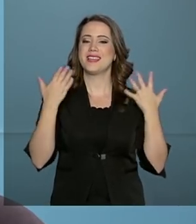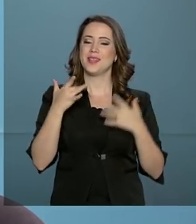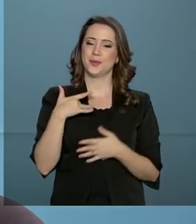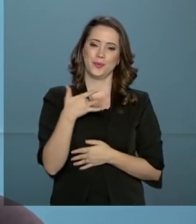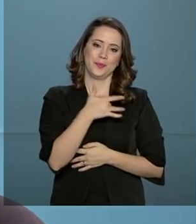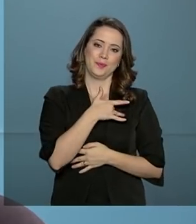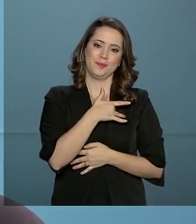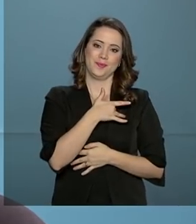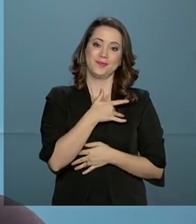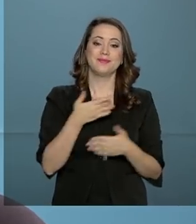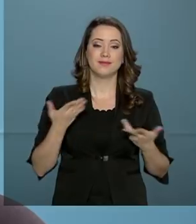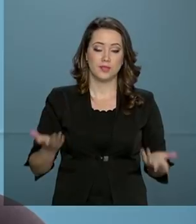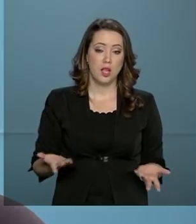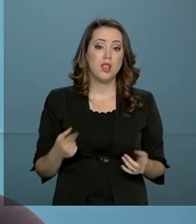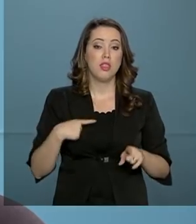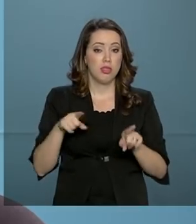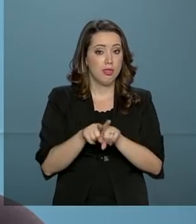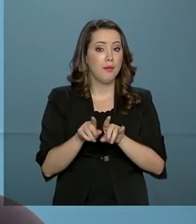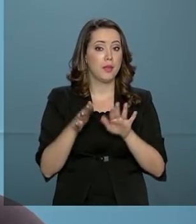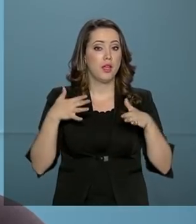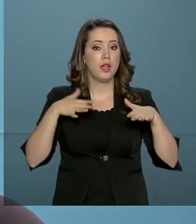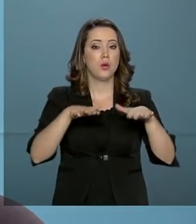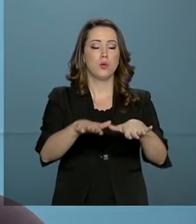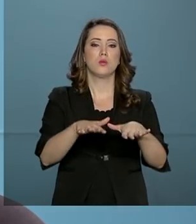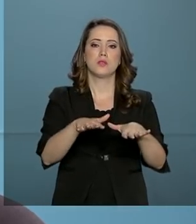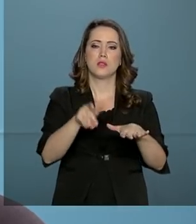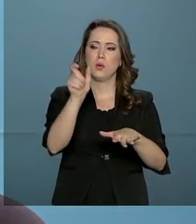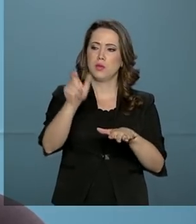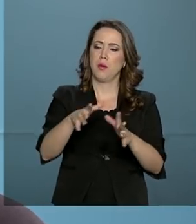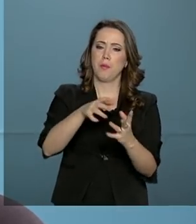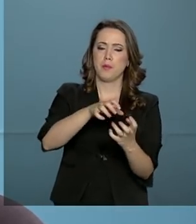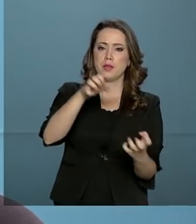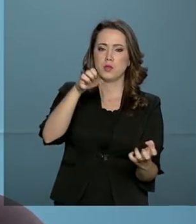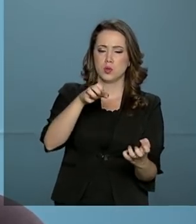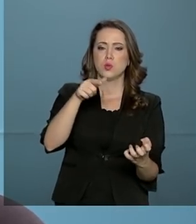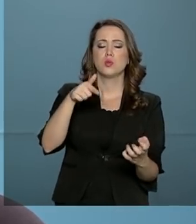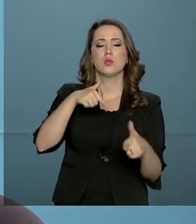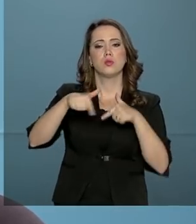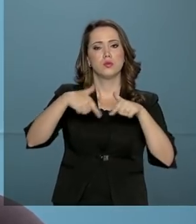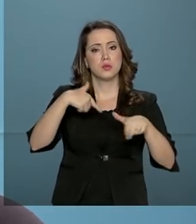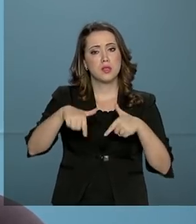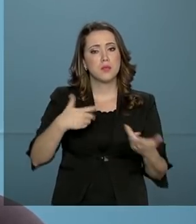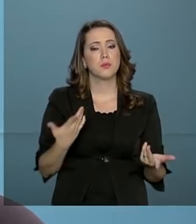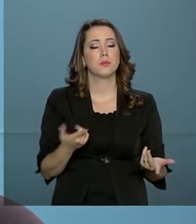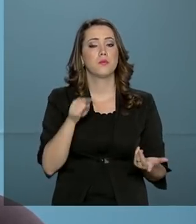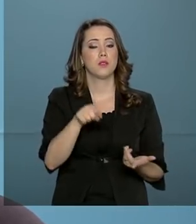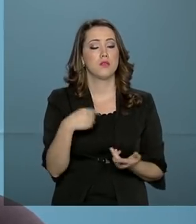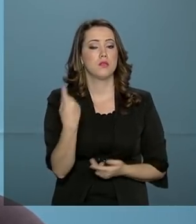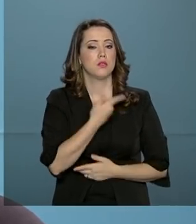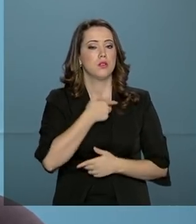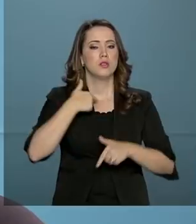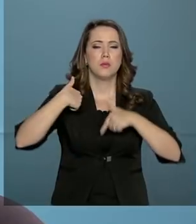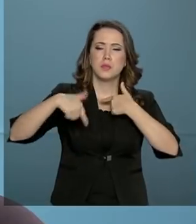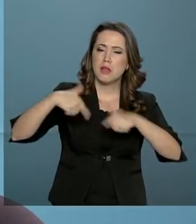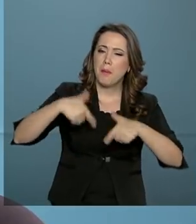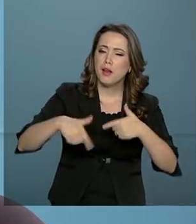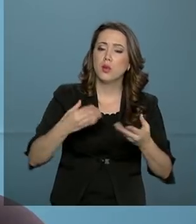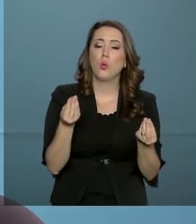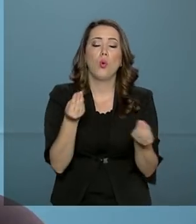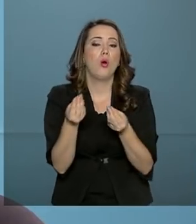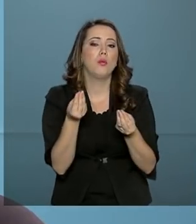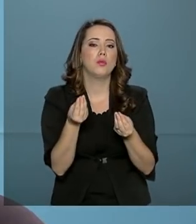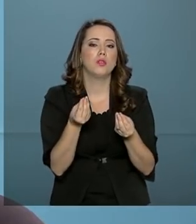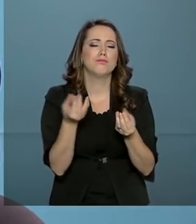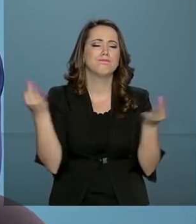qualidade. E também a inclusão do idoso no mercado de trabalho, a reinclusão dele no mercado de trabalho. Então, nós estamos trabalhando assim, de uma